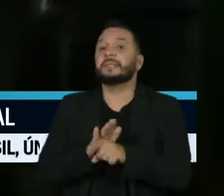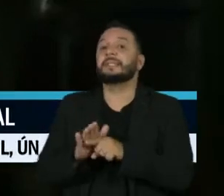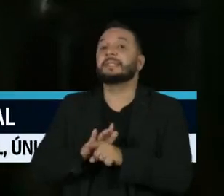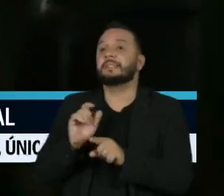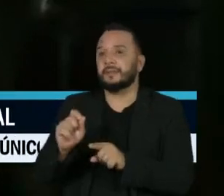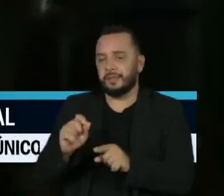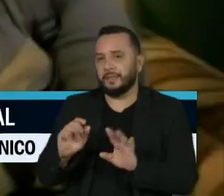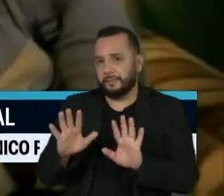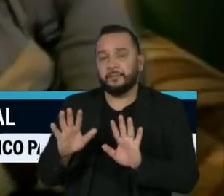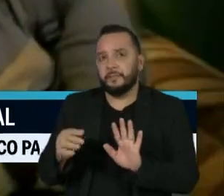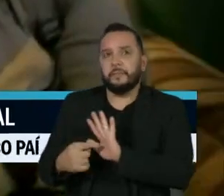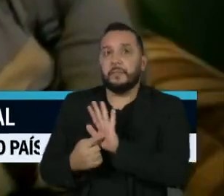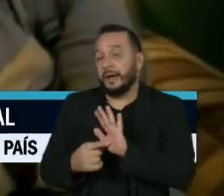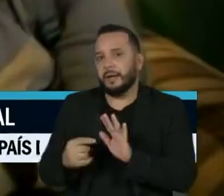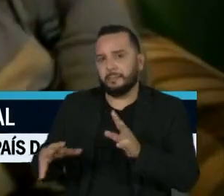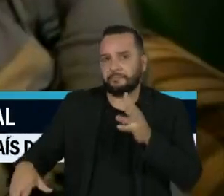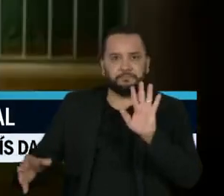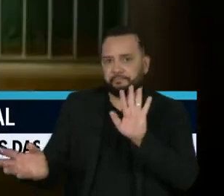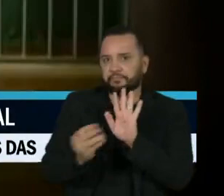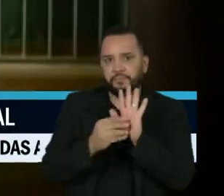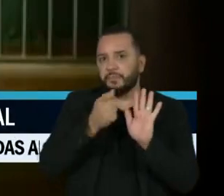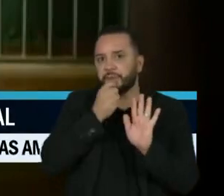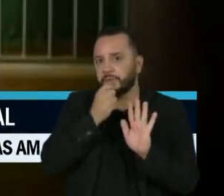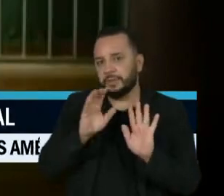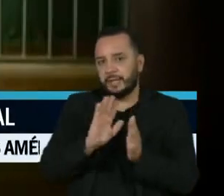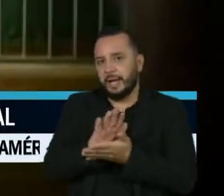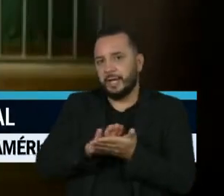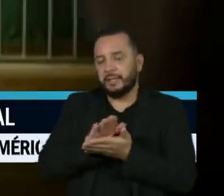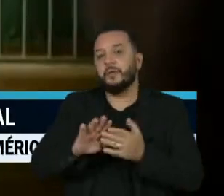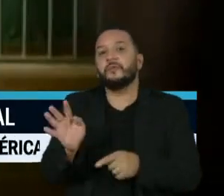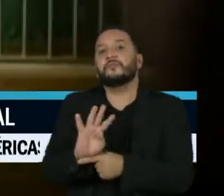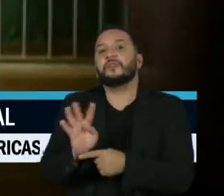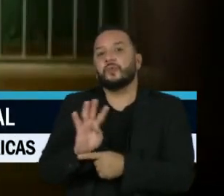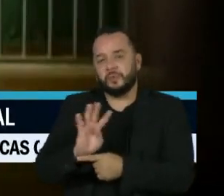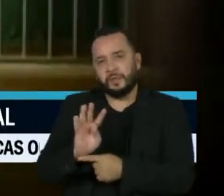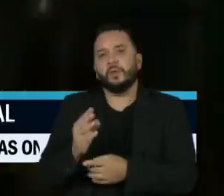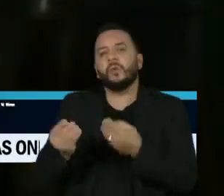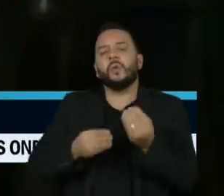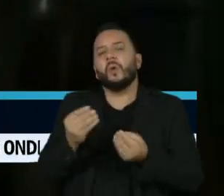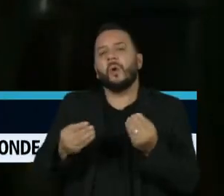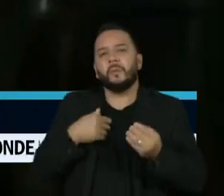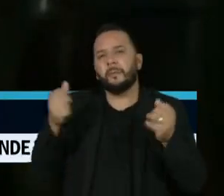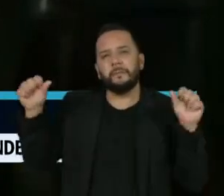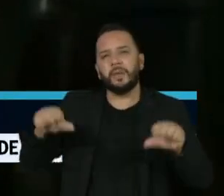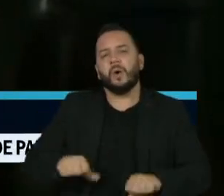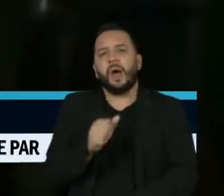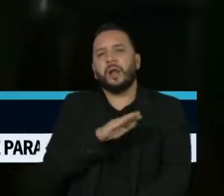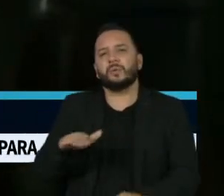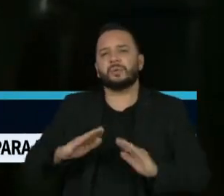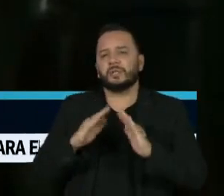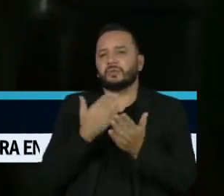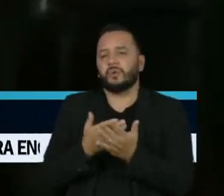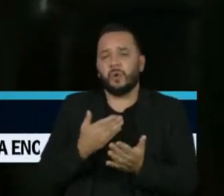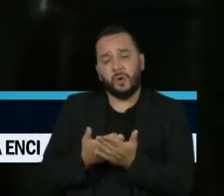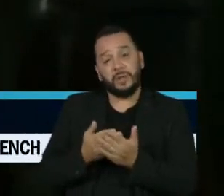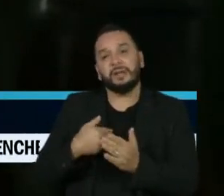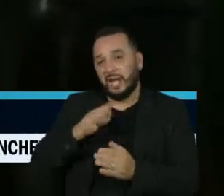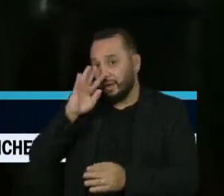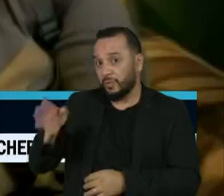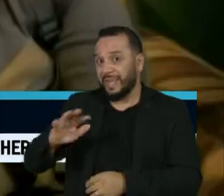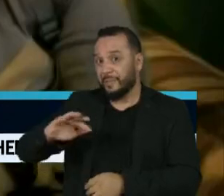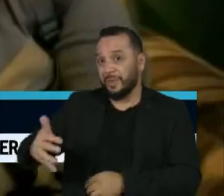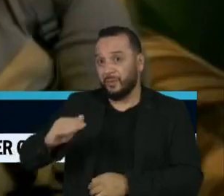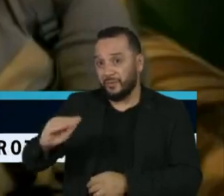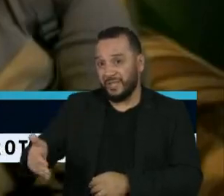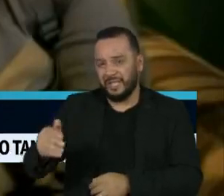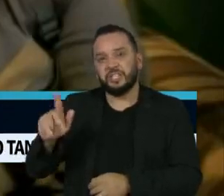filme Como se Tornar o Pior Aluno da Escola, acusado de apologia à pedofilia. Hoje, o Ministério Público Federal pediu que a Justiça